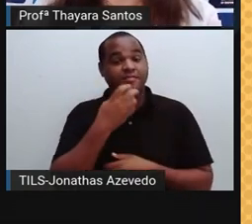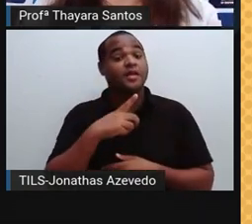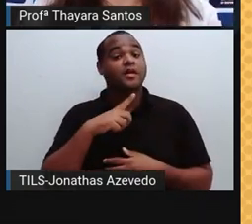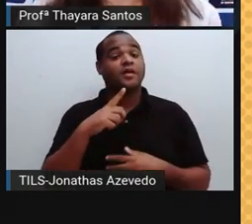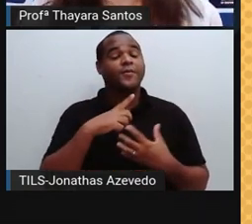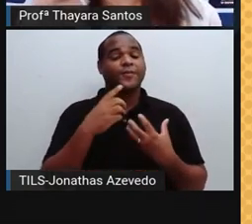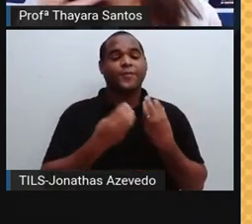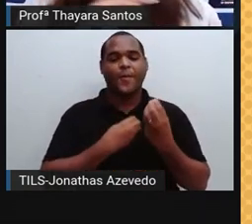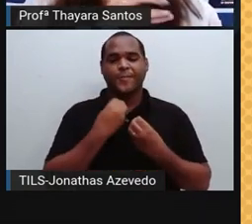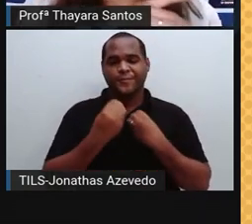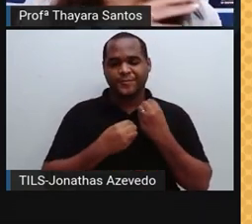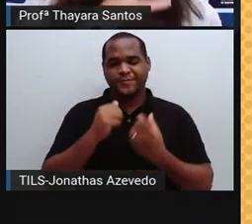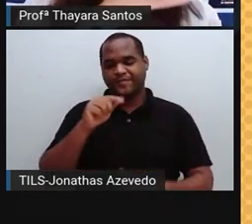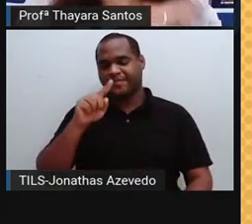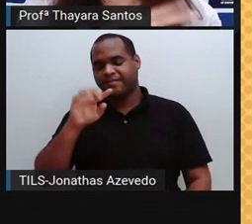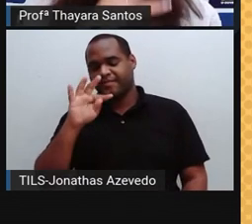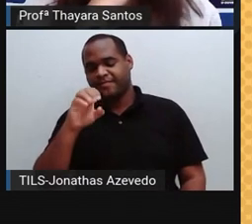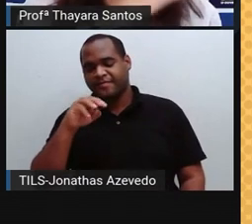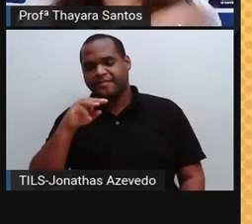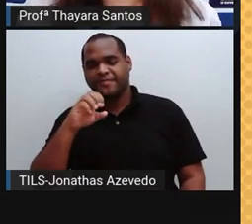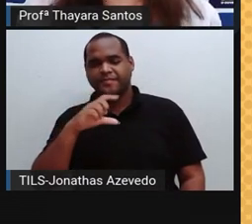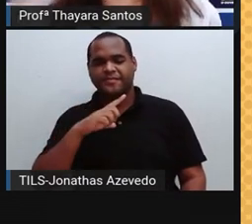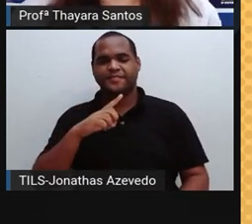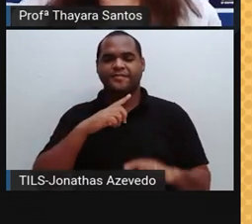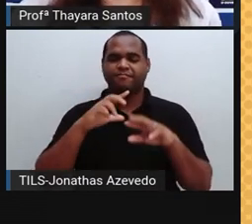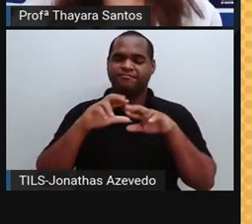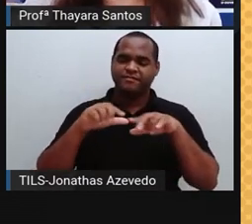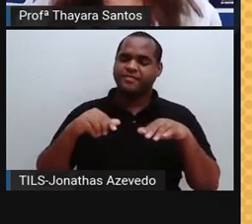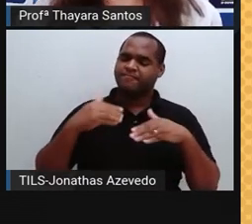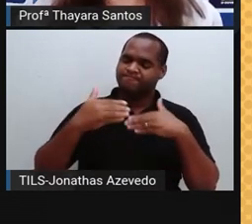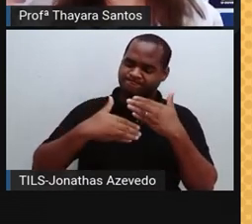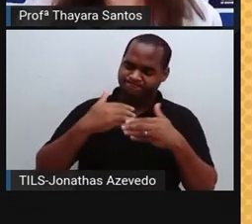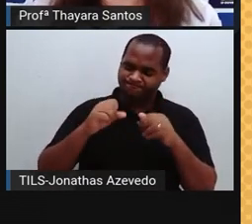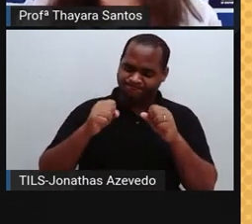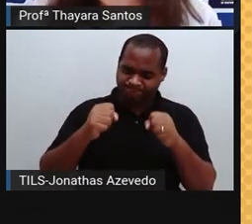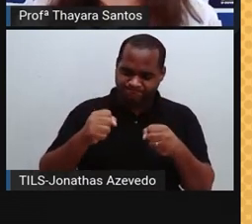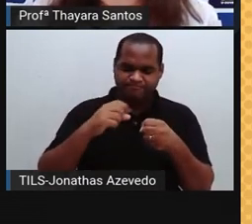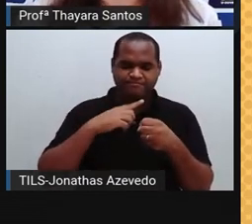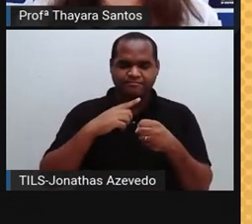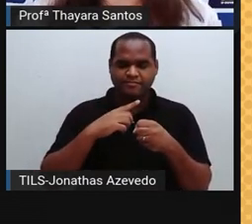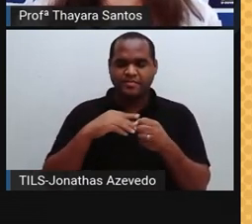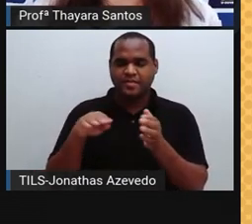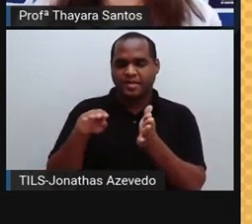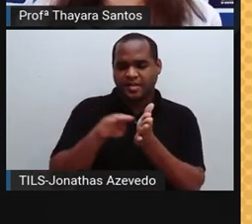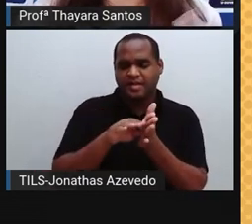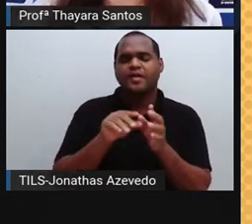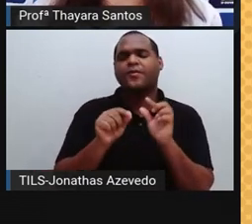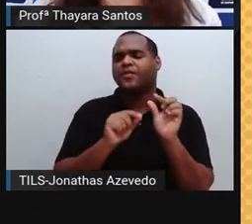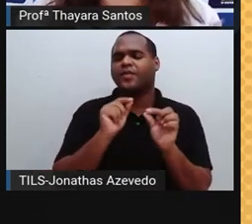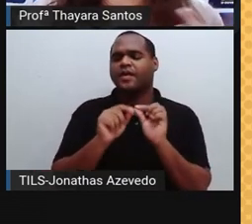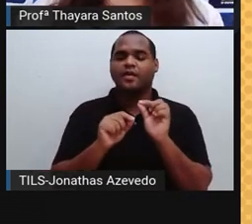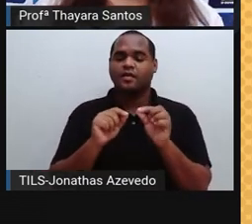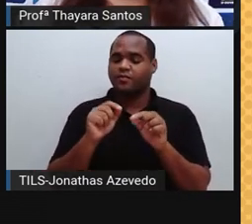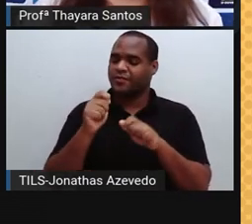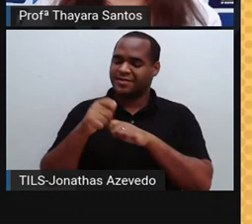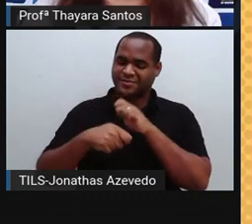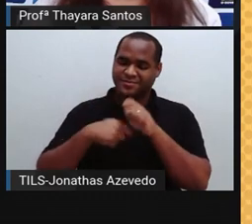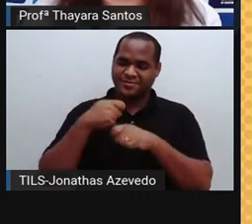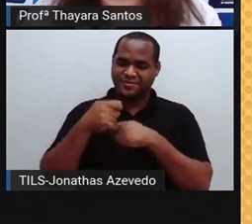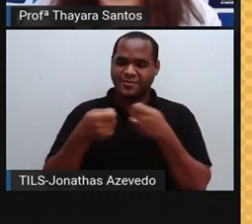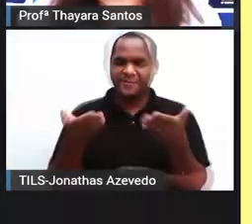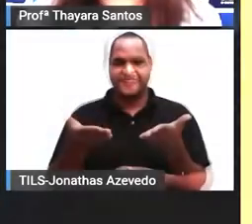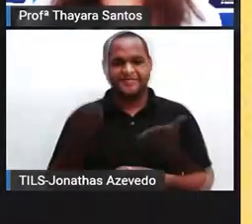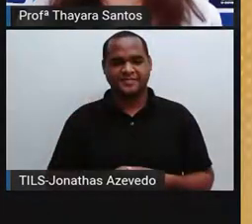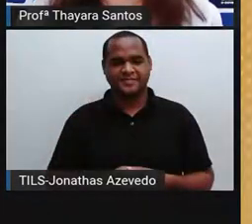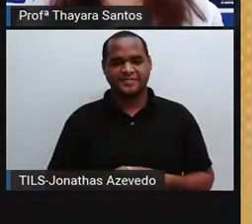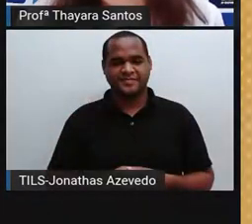descoberto e todo esse percurso até chegar no modelo atômico que é atualmente mais aceito pela